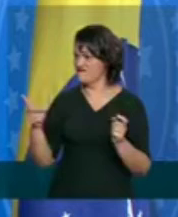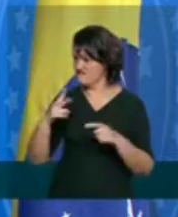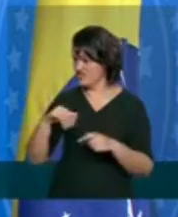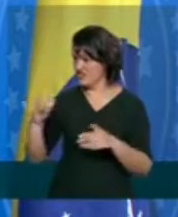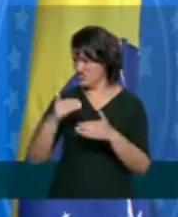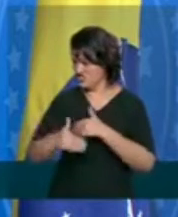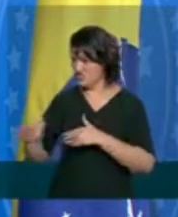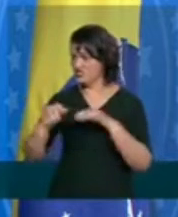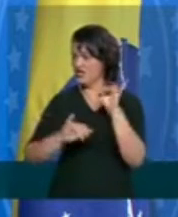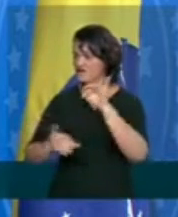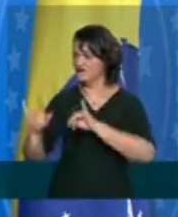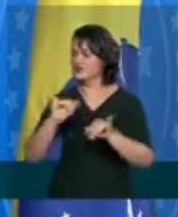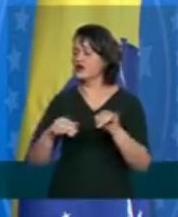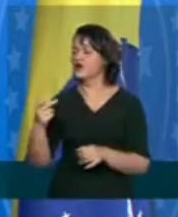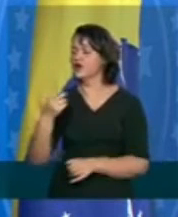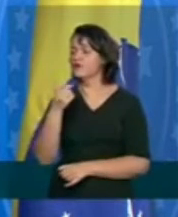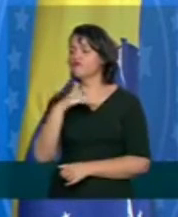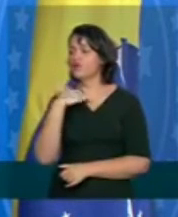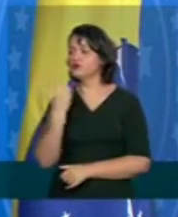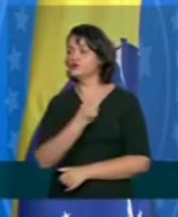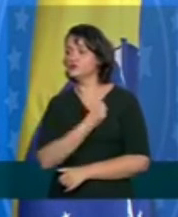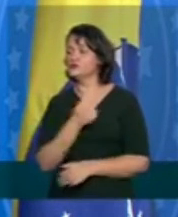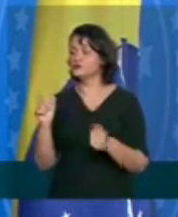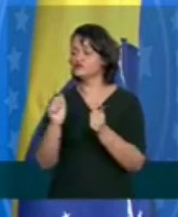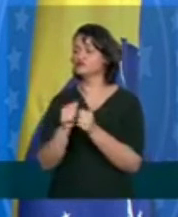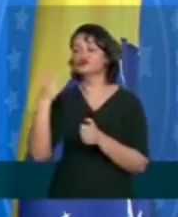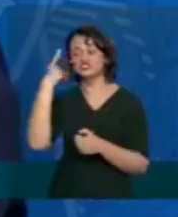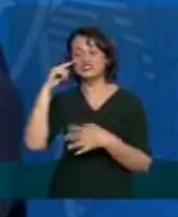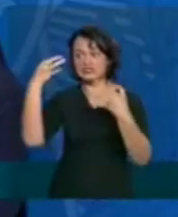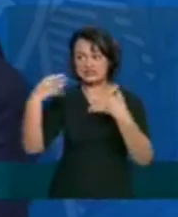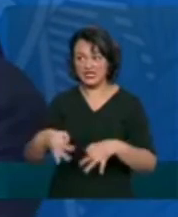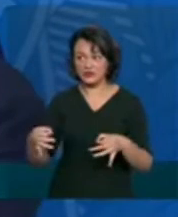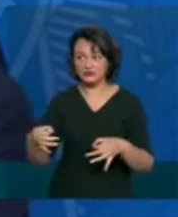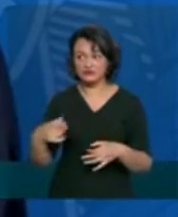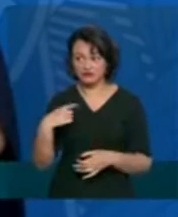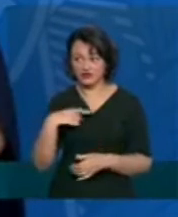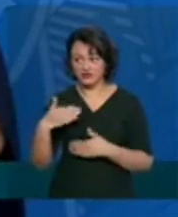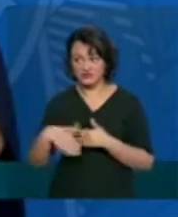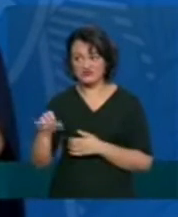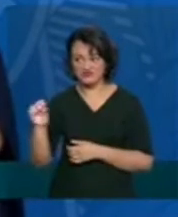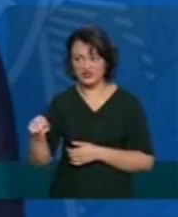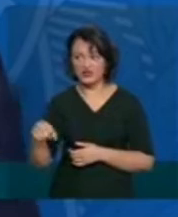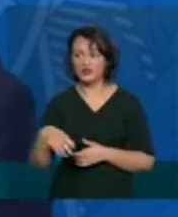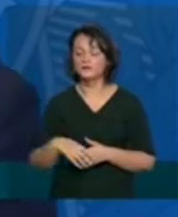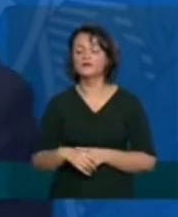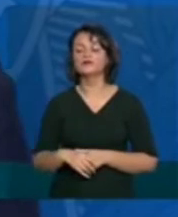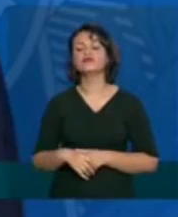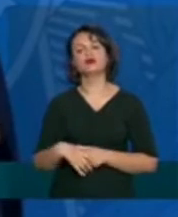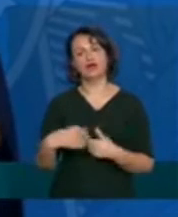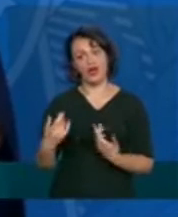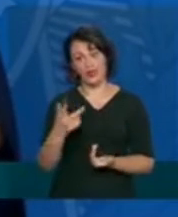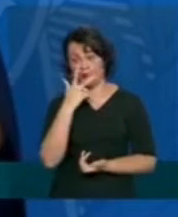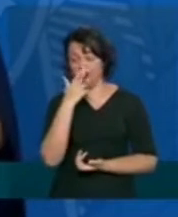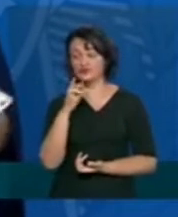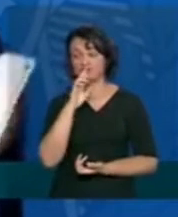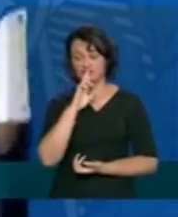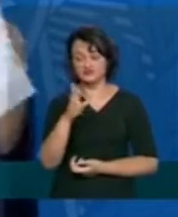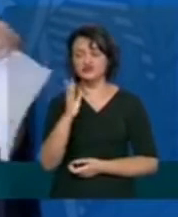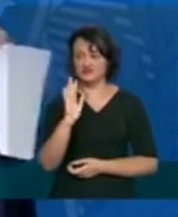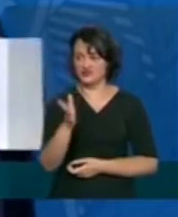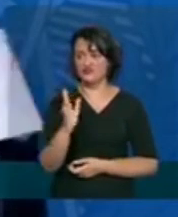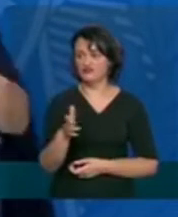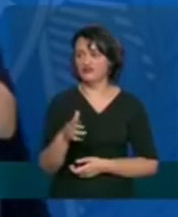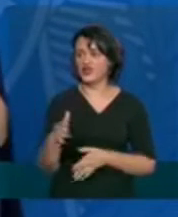números das mortes junto com a data em que eles ocorreram acho que essa pergunta ela já foi respondida naquele último